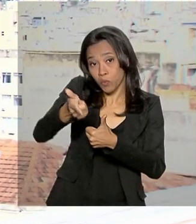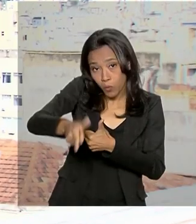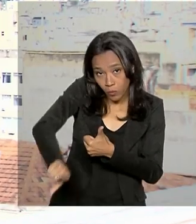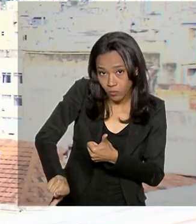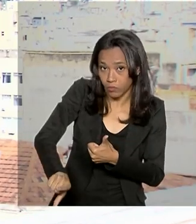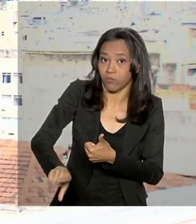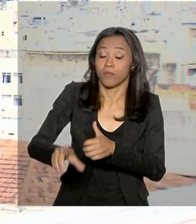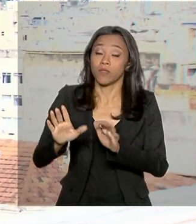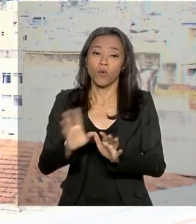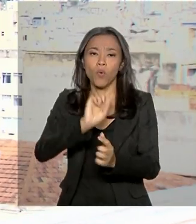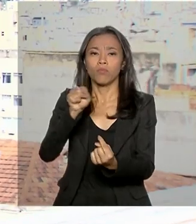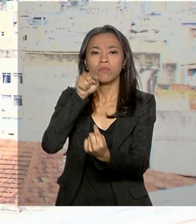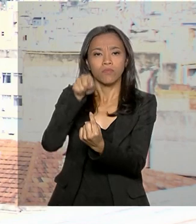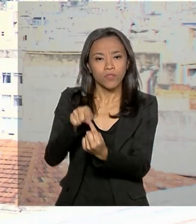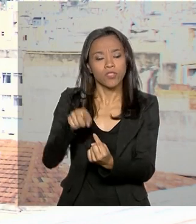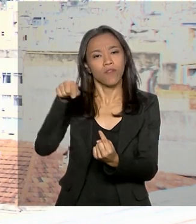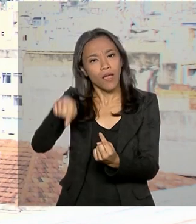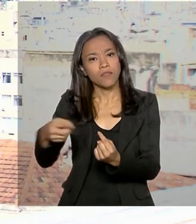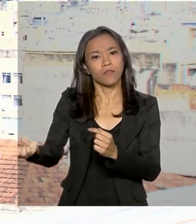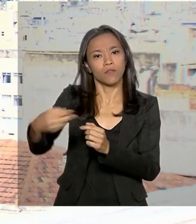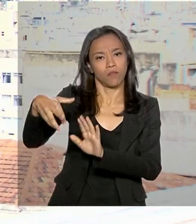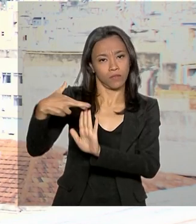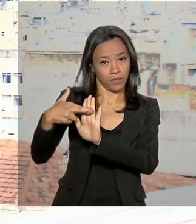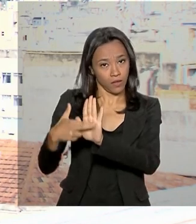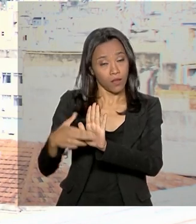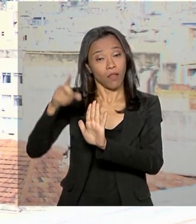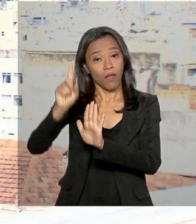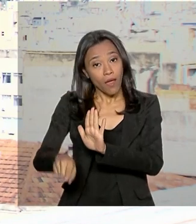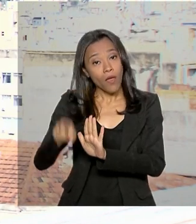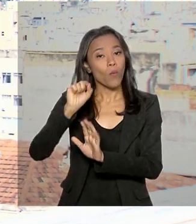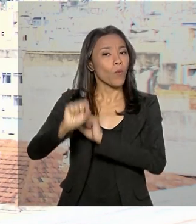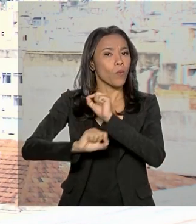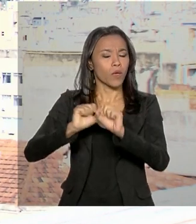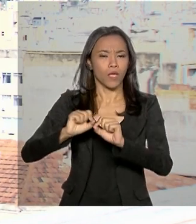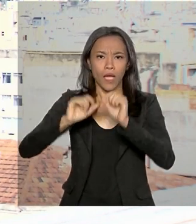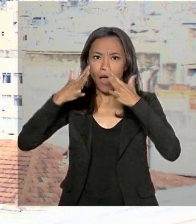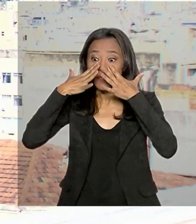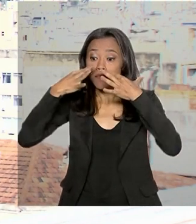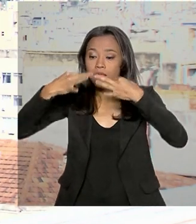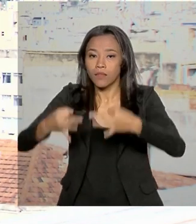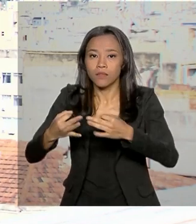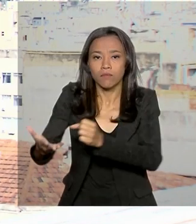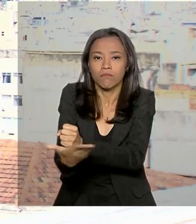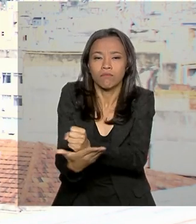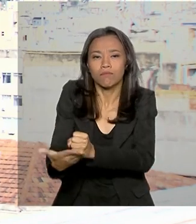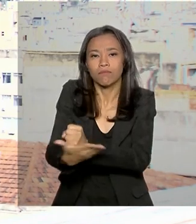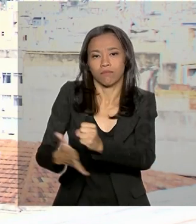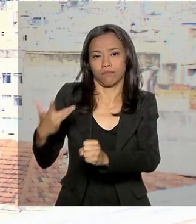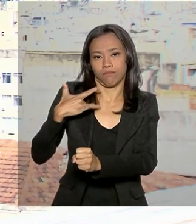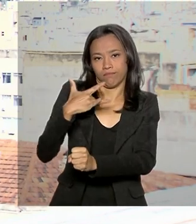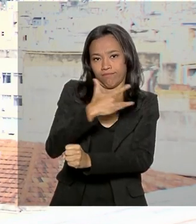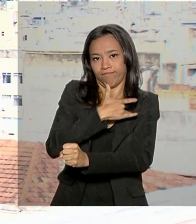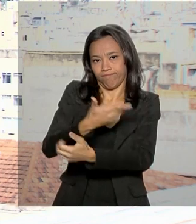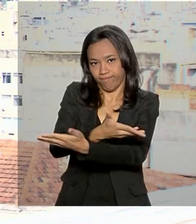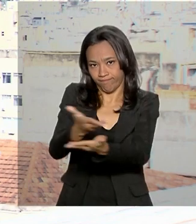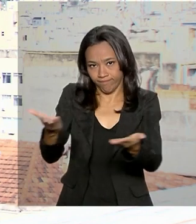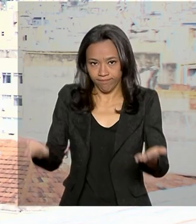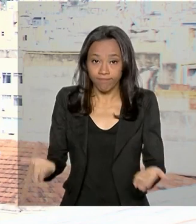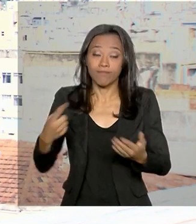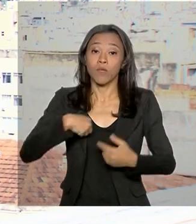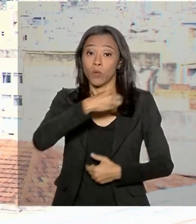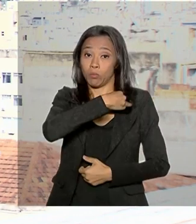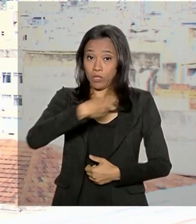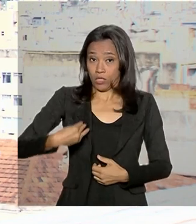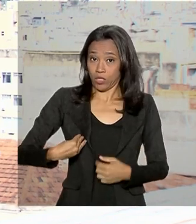Brasil. O objetivo desta nova versão é dar prioridade à atenção primária. Segundo o Ministro da Saúde, Luiz Henrique